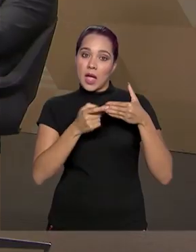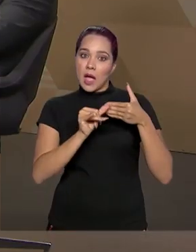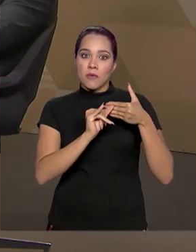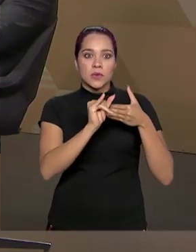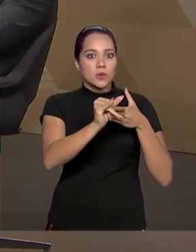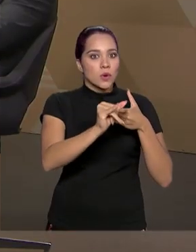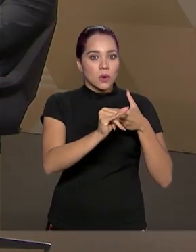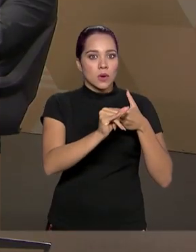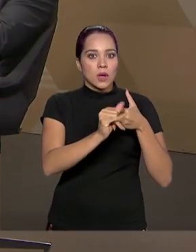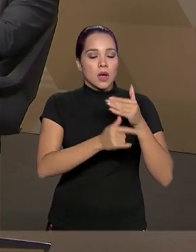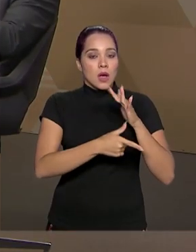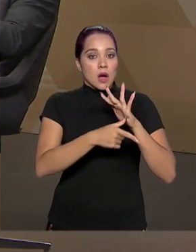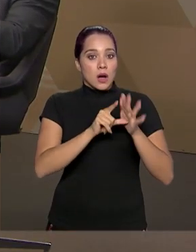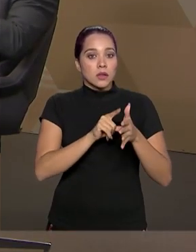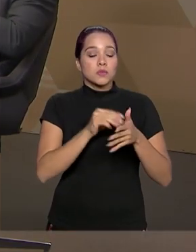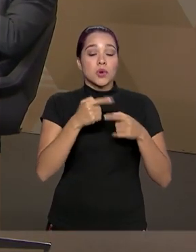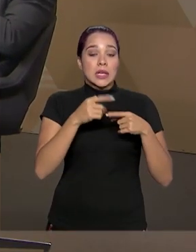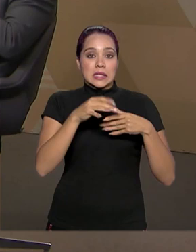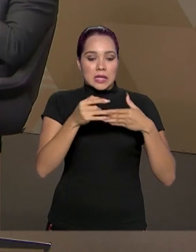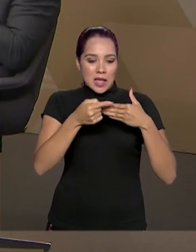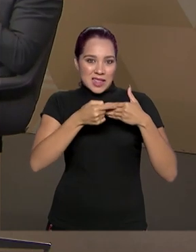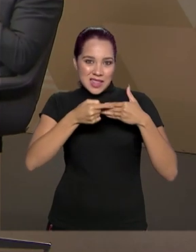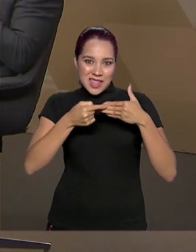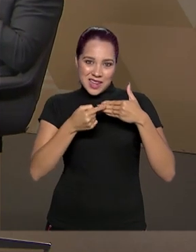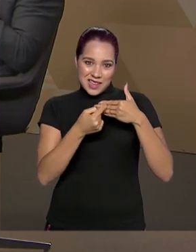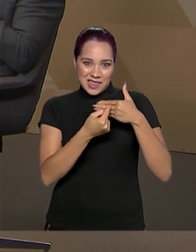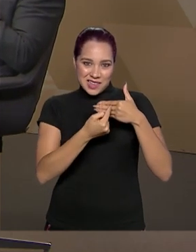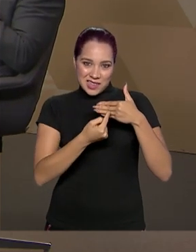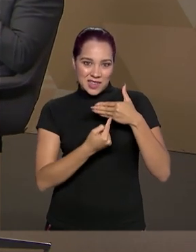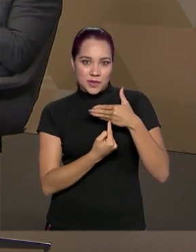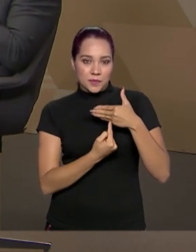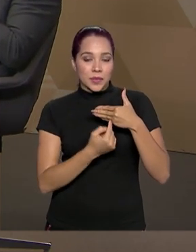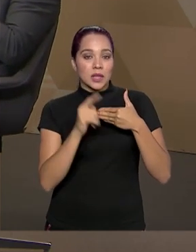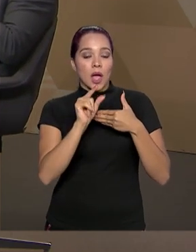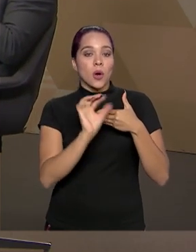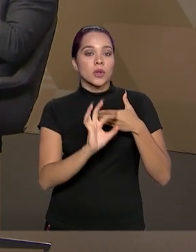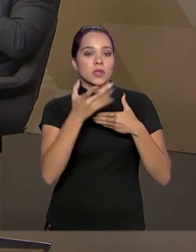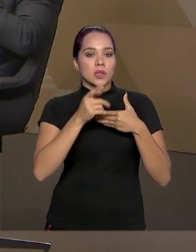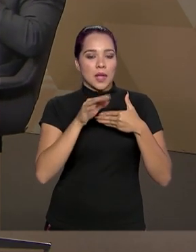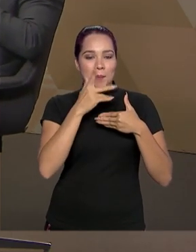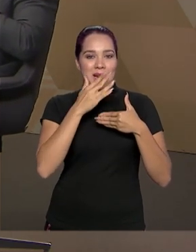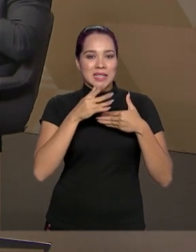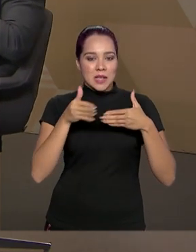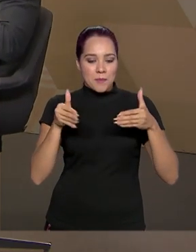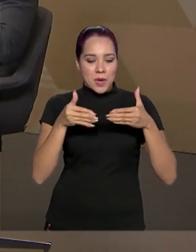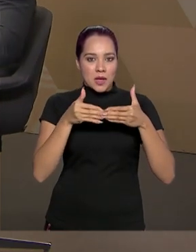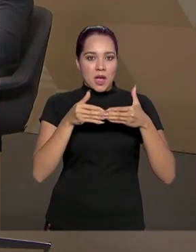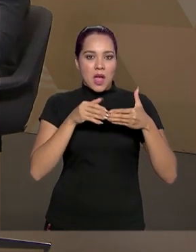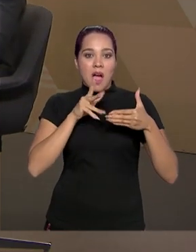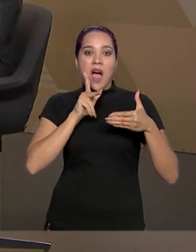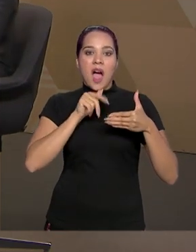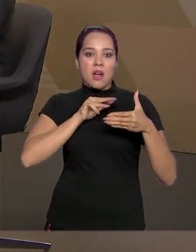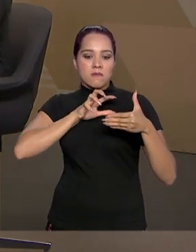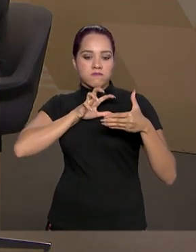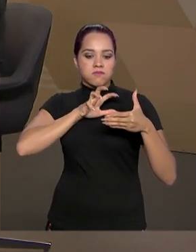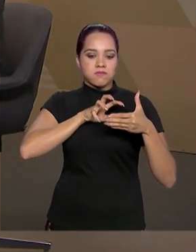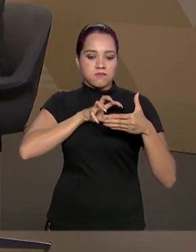quando você tem uma trinca horizontal, quer dizer que está ocorrendo um embarrigamento. Ou seja, a pressão da barragem está vindo para cá,